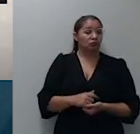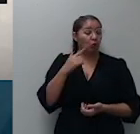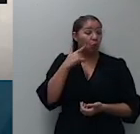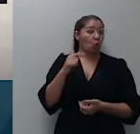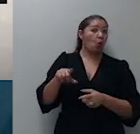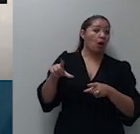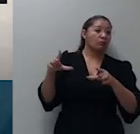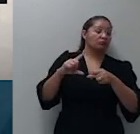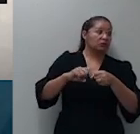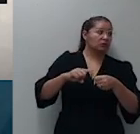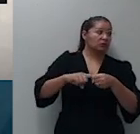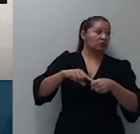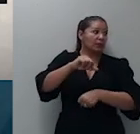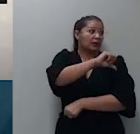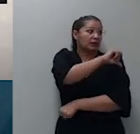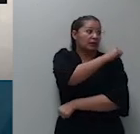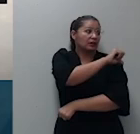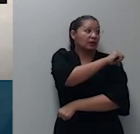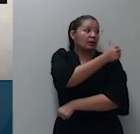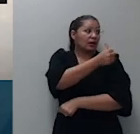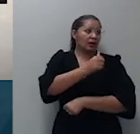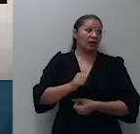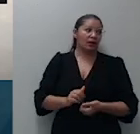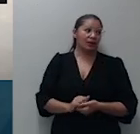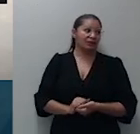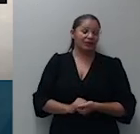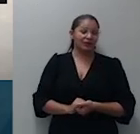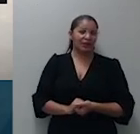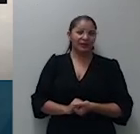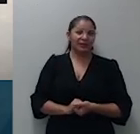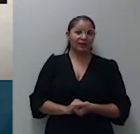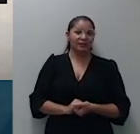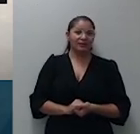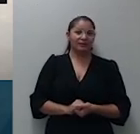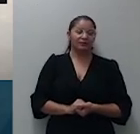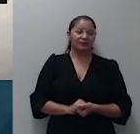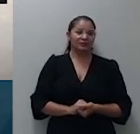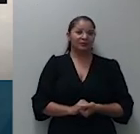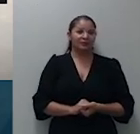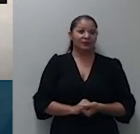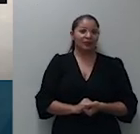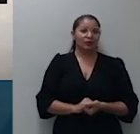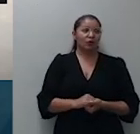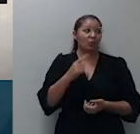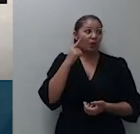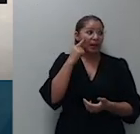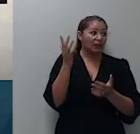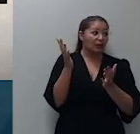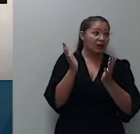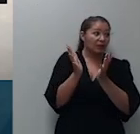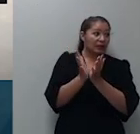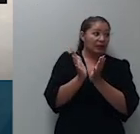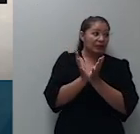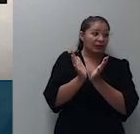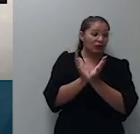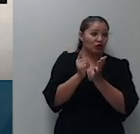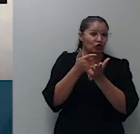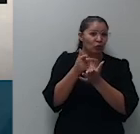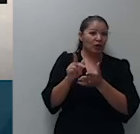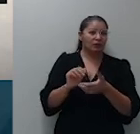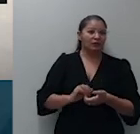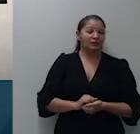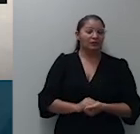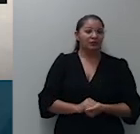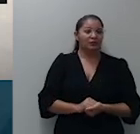cuida-se de um agravo interno interposto por Vânio Coelho e outro contra a decisão monocrática da lavra deste signatário que